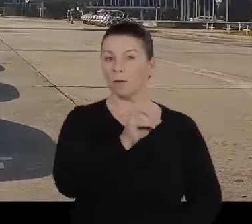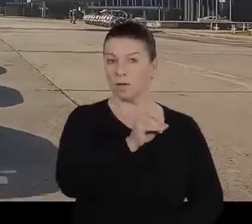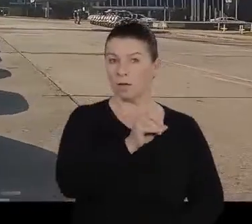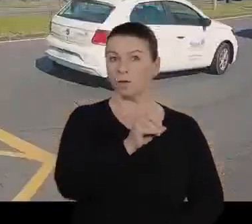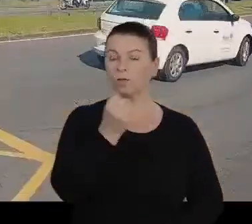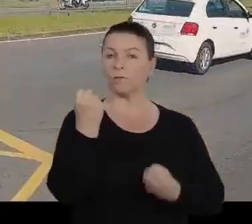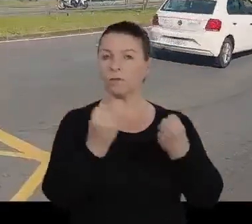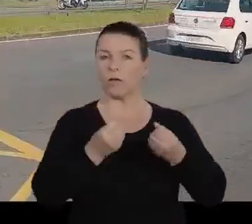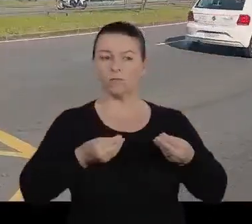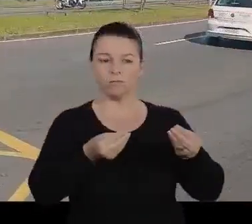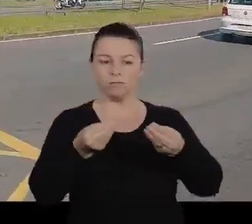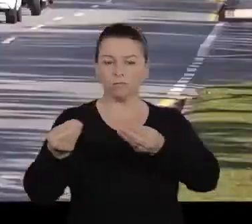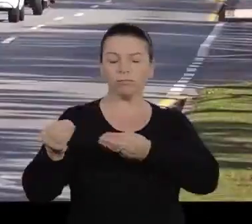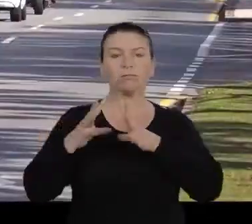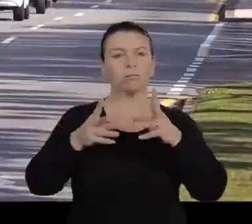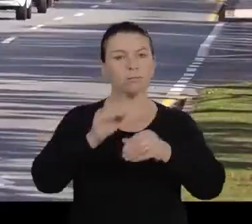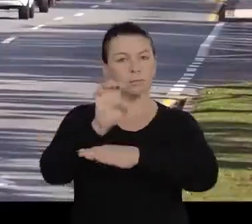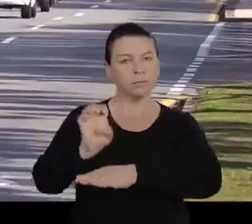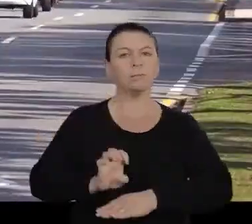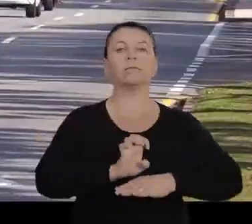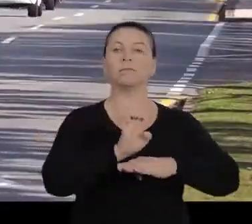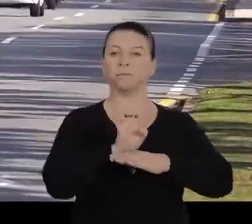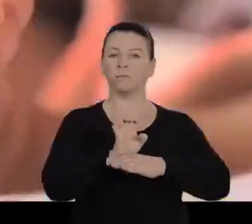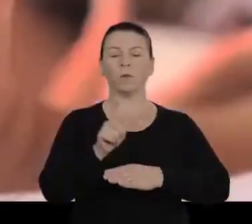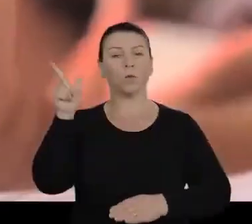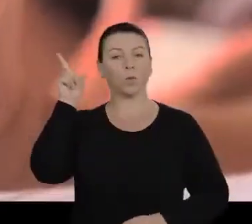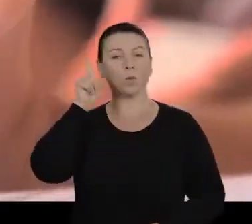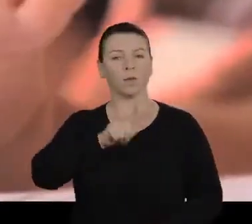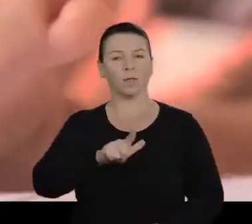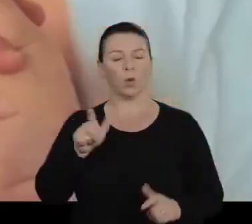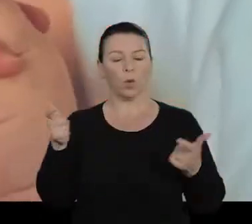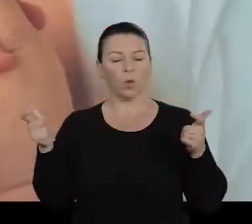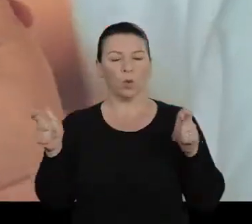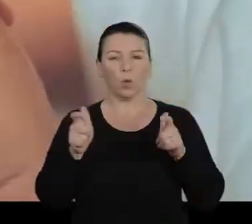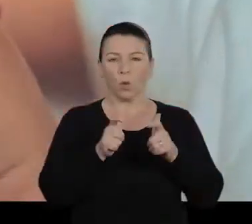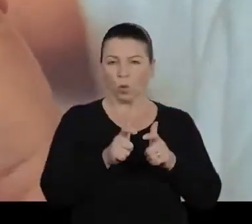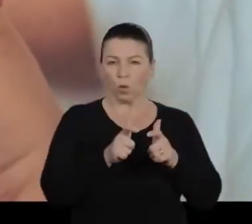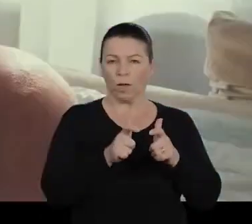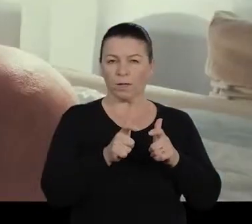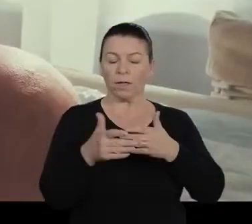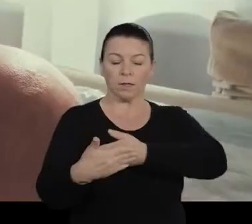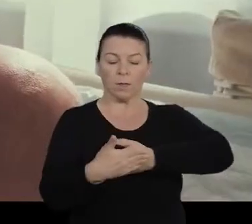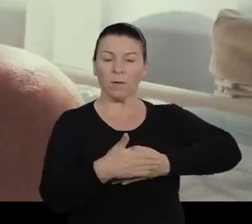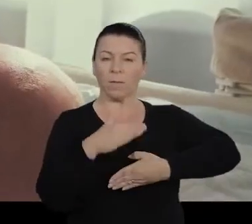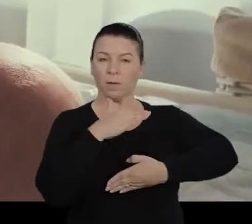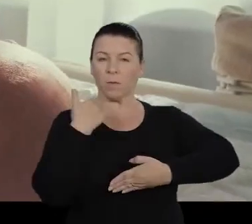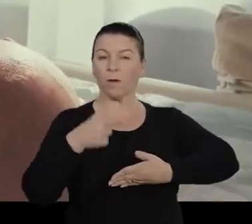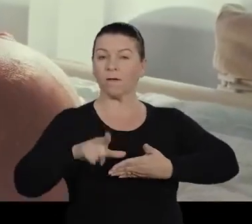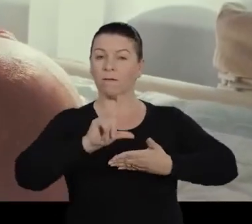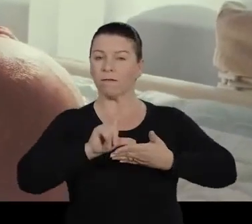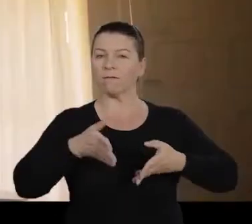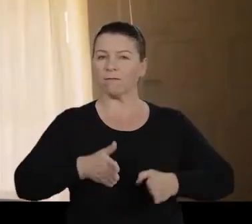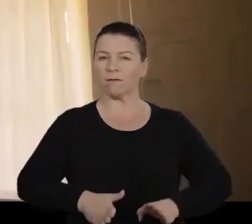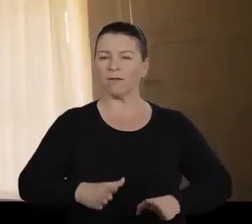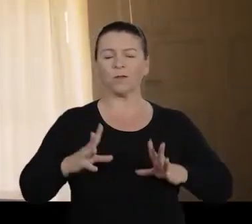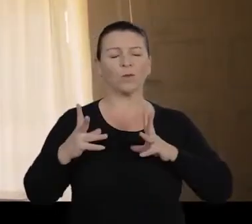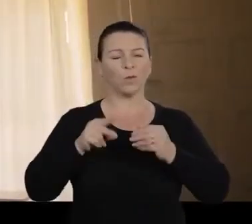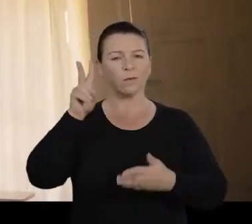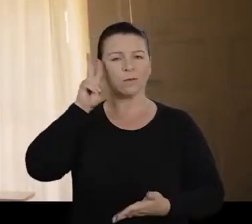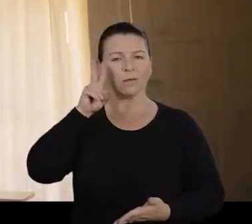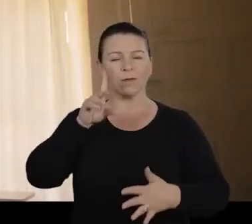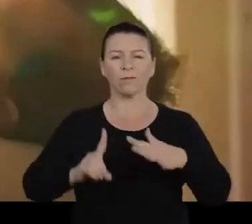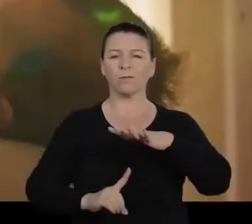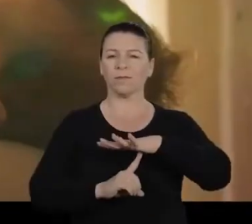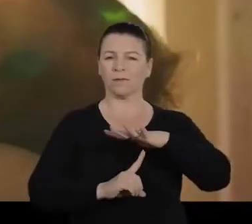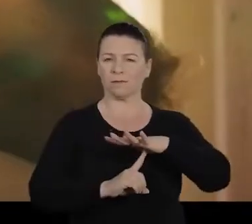duzentos veículos entregues por todo o Estado. Alcançou a menor taxa de mortalidade infantil da